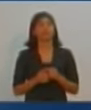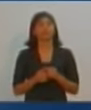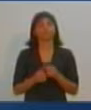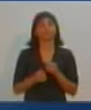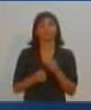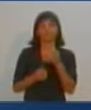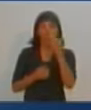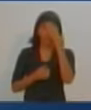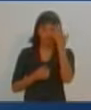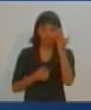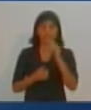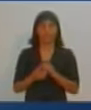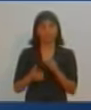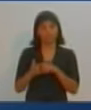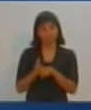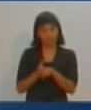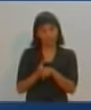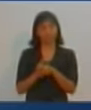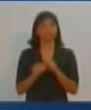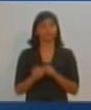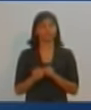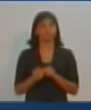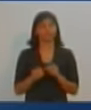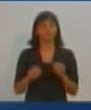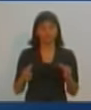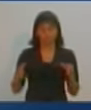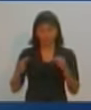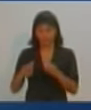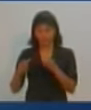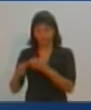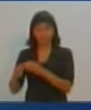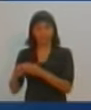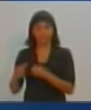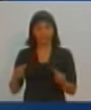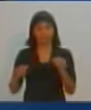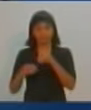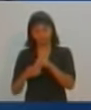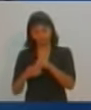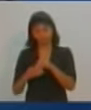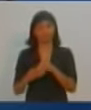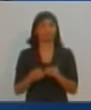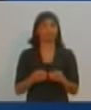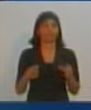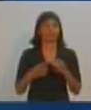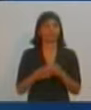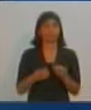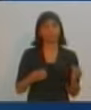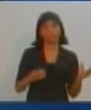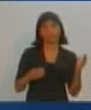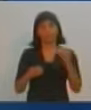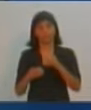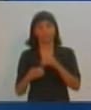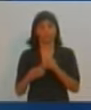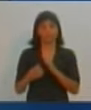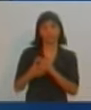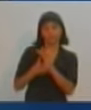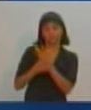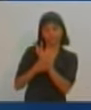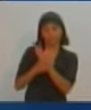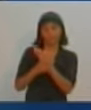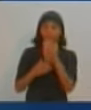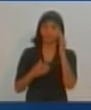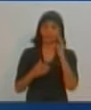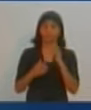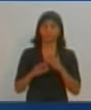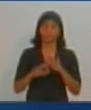Obrigado pela pergunta, Nakato. Quando nós falamos em integração do centro que nós conhecemos para o centro antigo da cidade, isso não passa pela